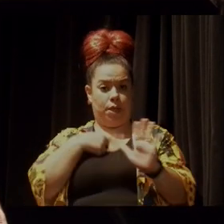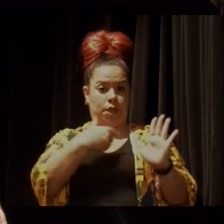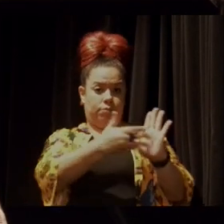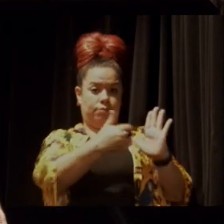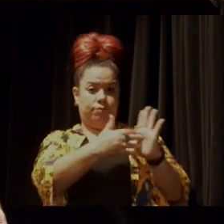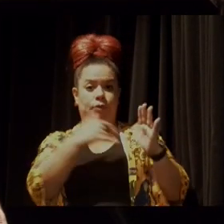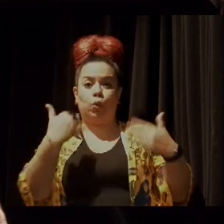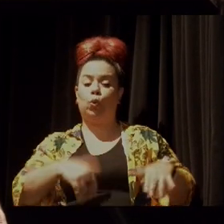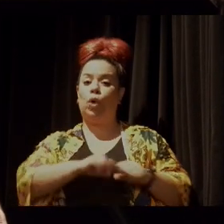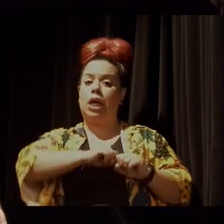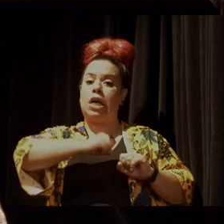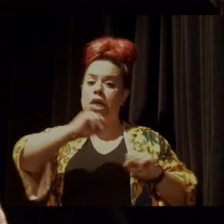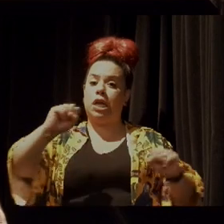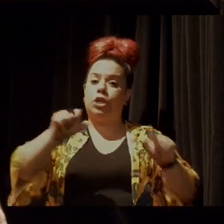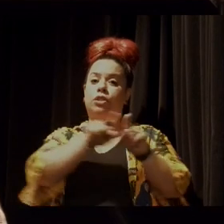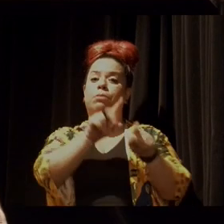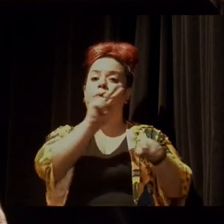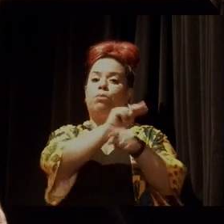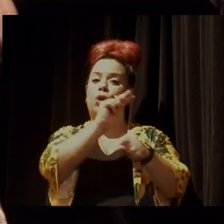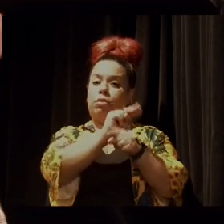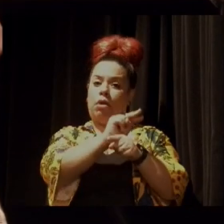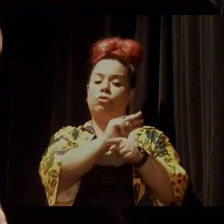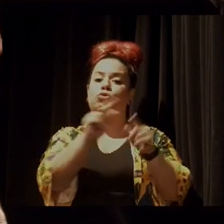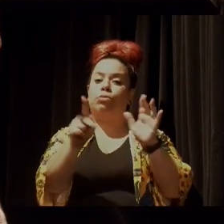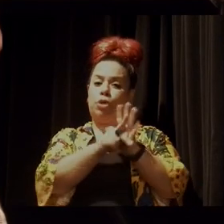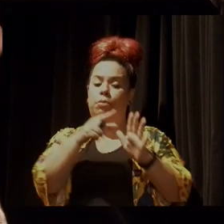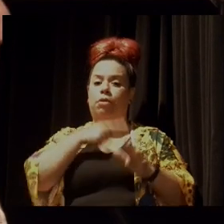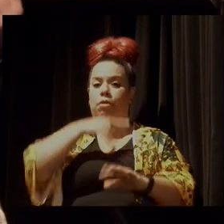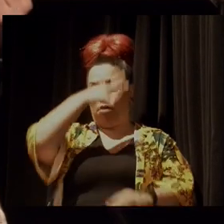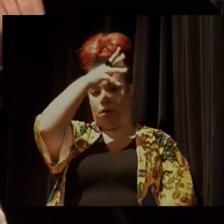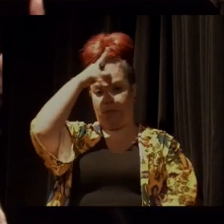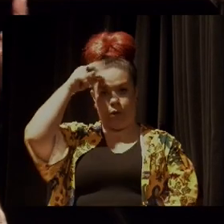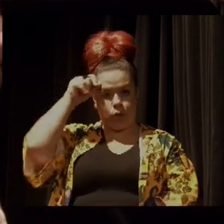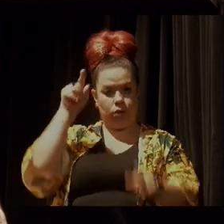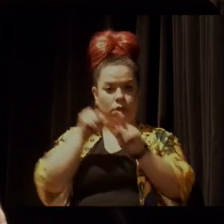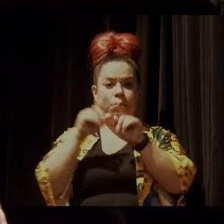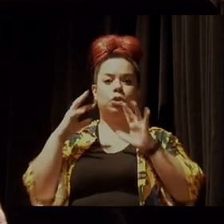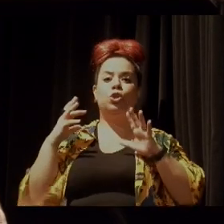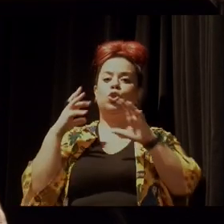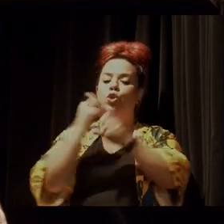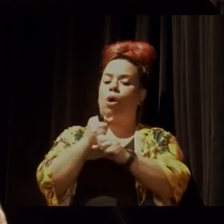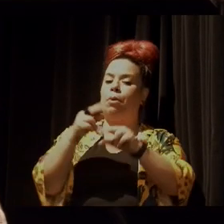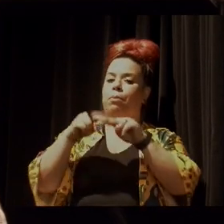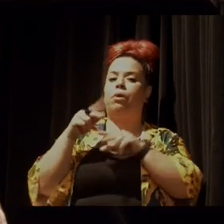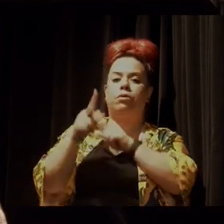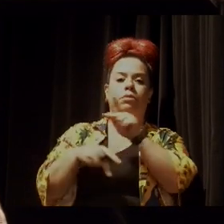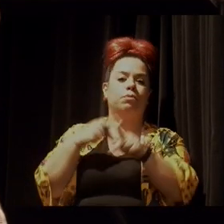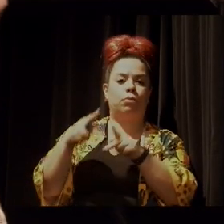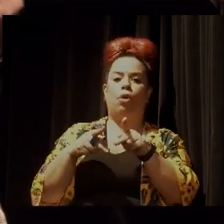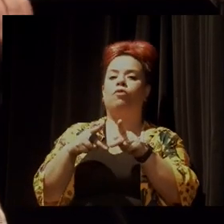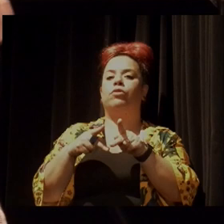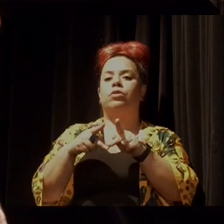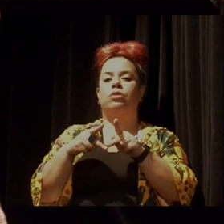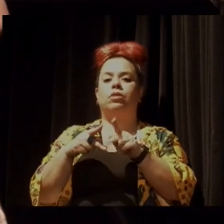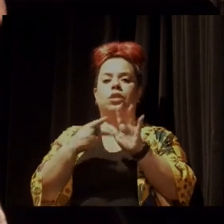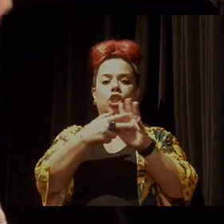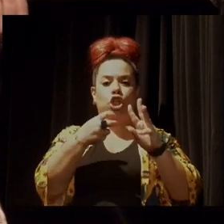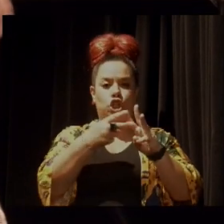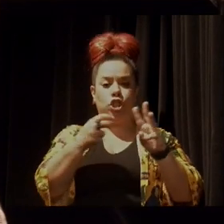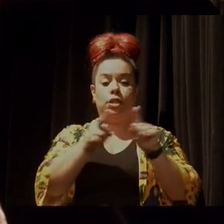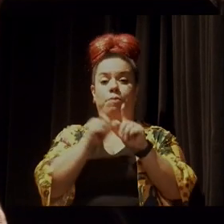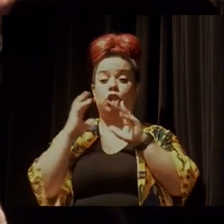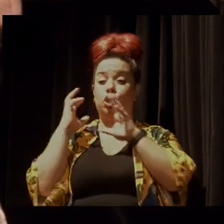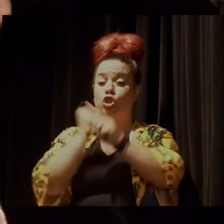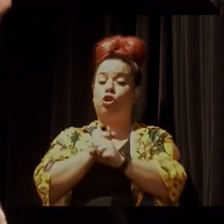e que protege parte dessa Amazônia e que se soma também aos povos indígenas, se soma às mais de 700